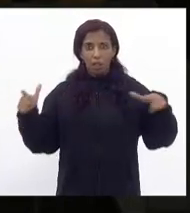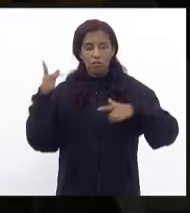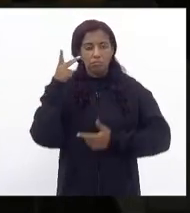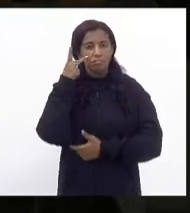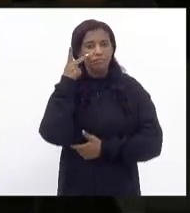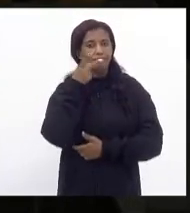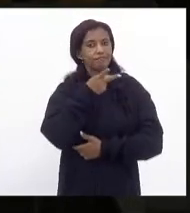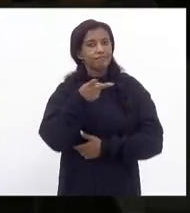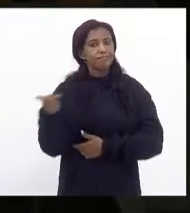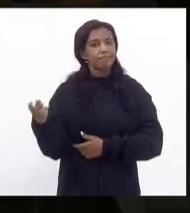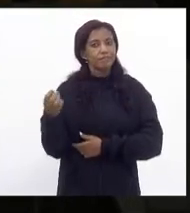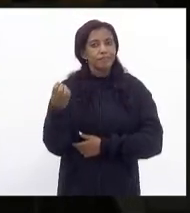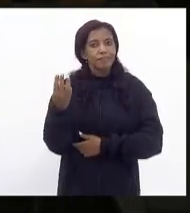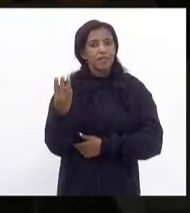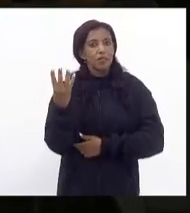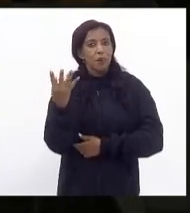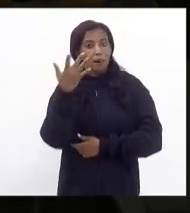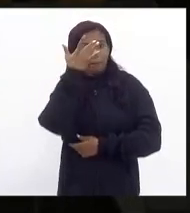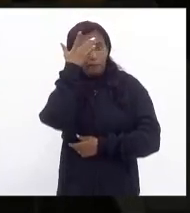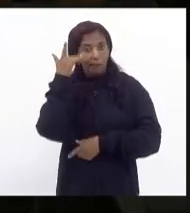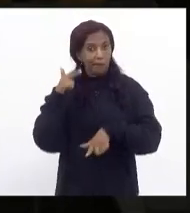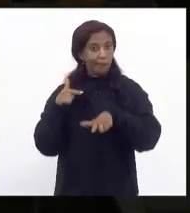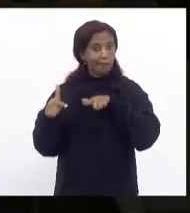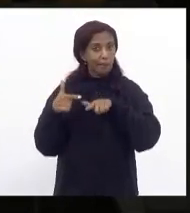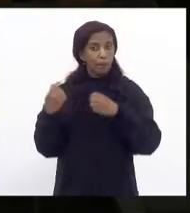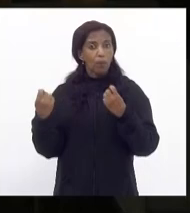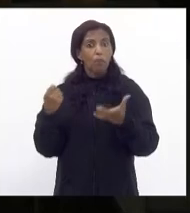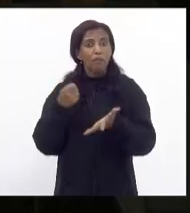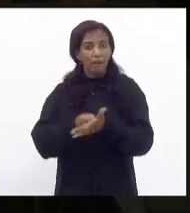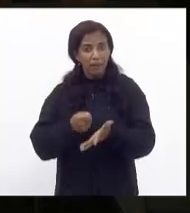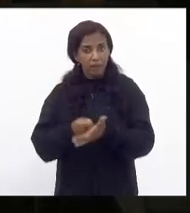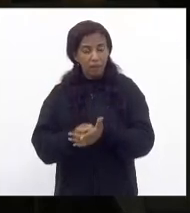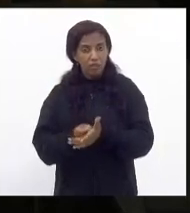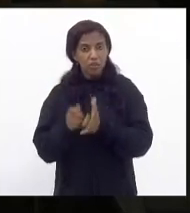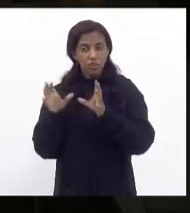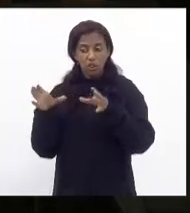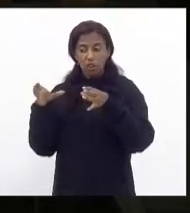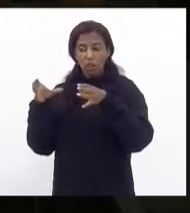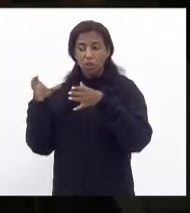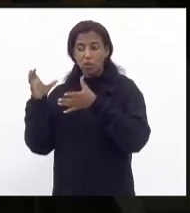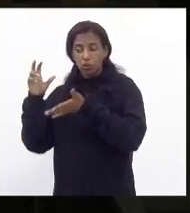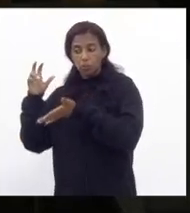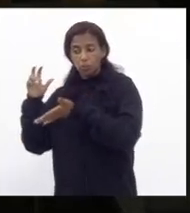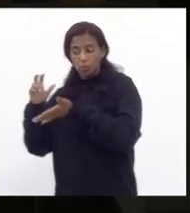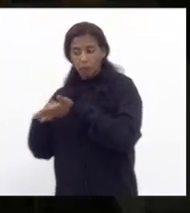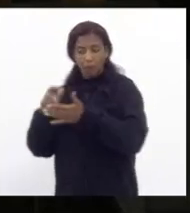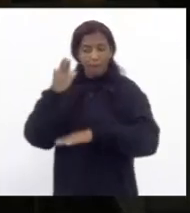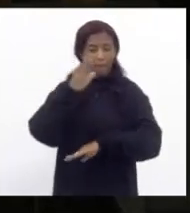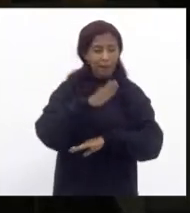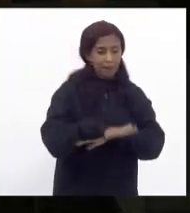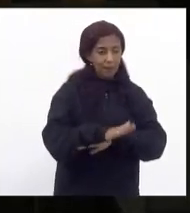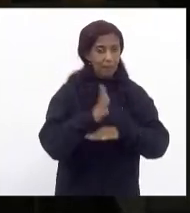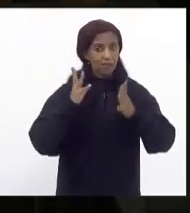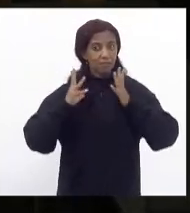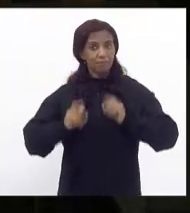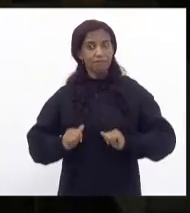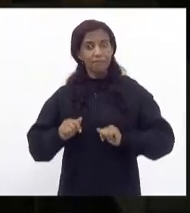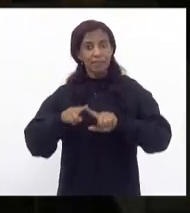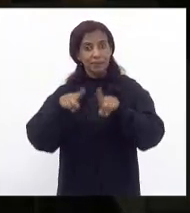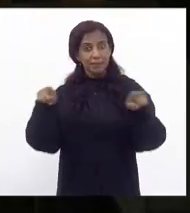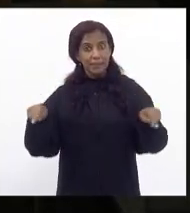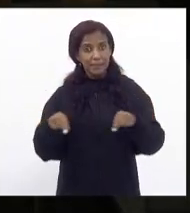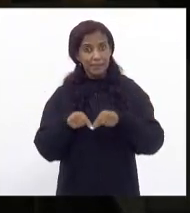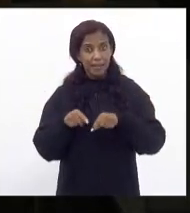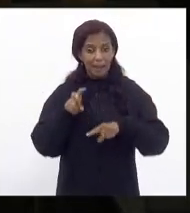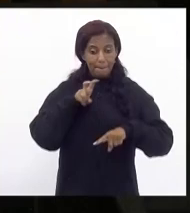com 3, 4 funcionários como vai garantir de um turno para outro o asseio da sala de aula das